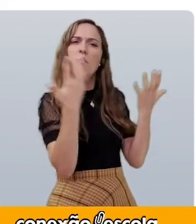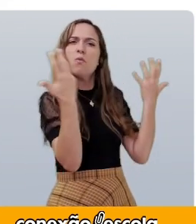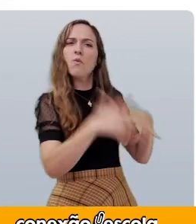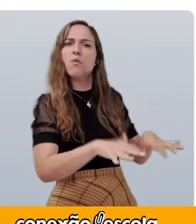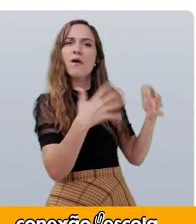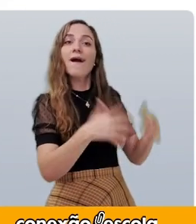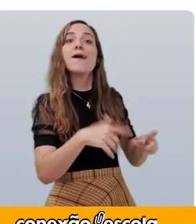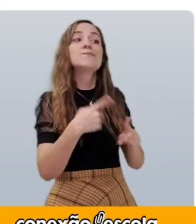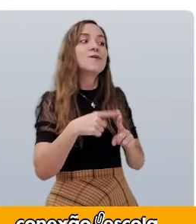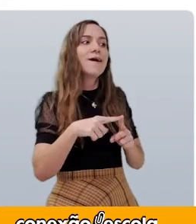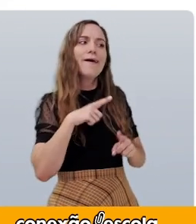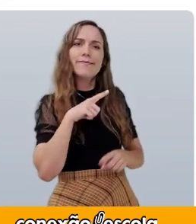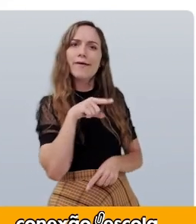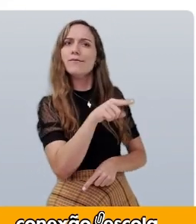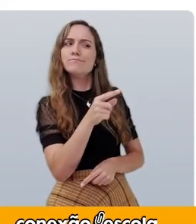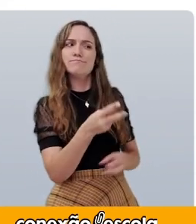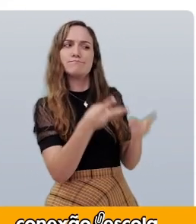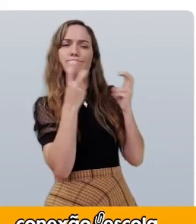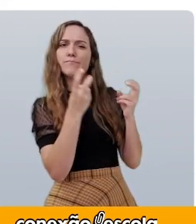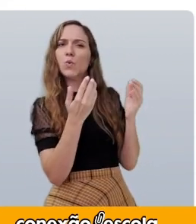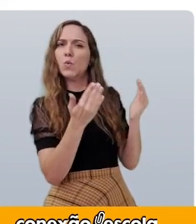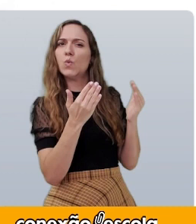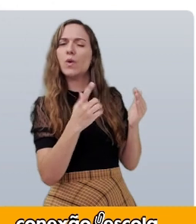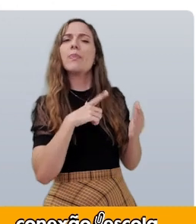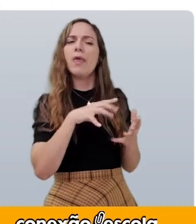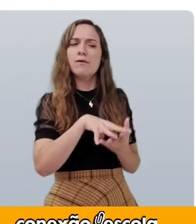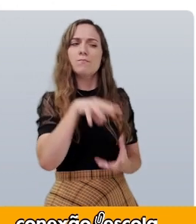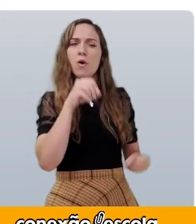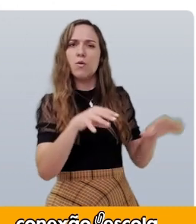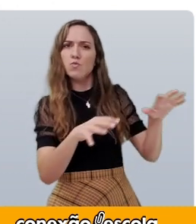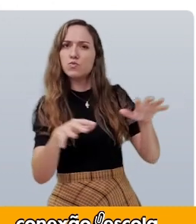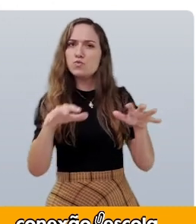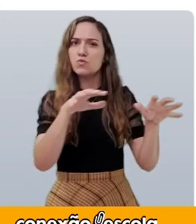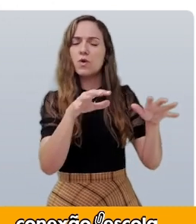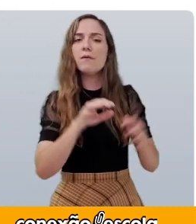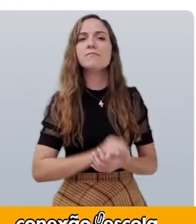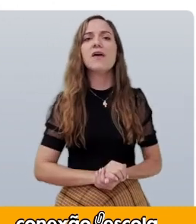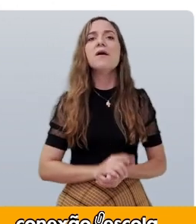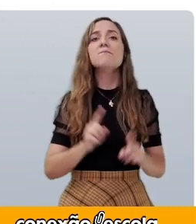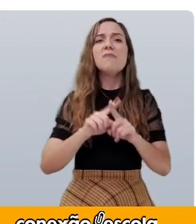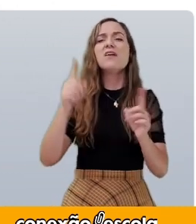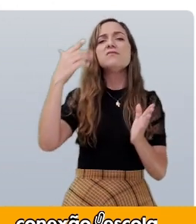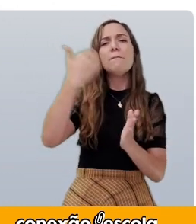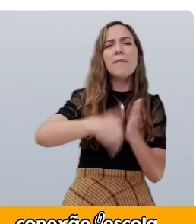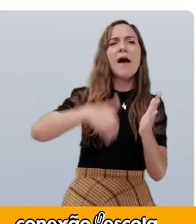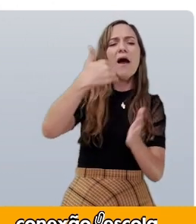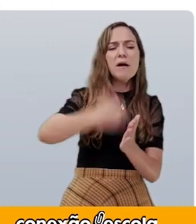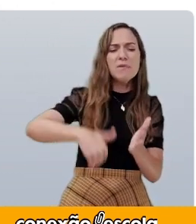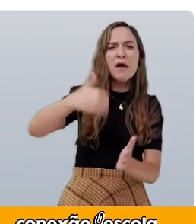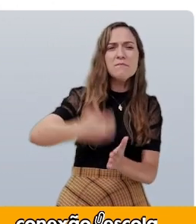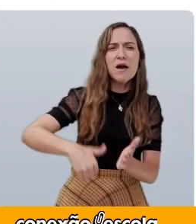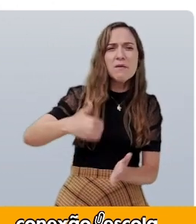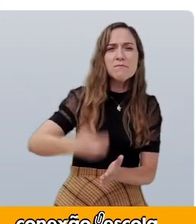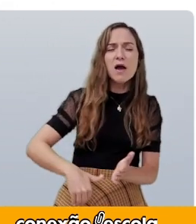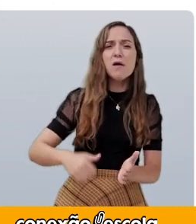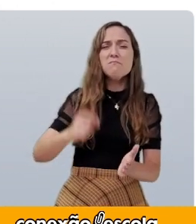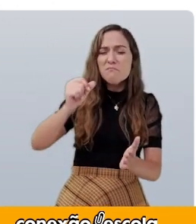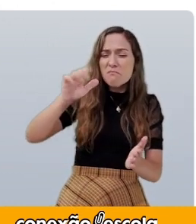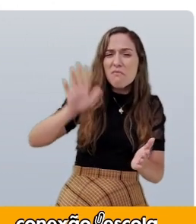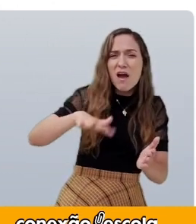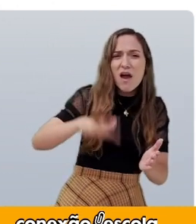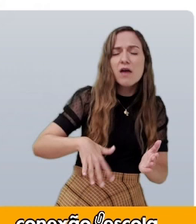Era mal assombrada. Quando o preço chegou lá embaixo, veio um comprador fechar negócio.